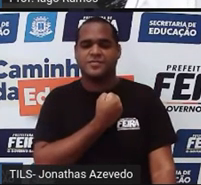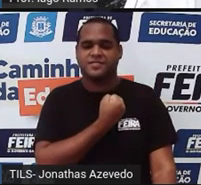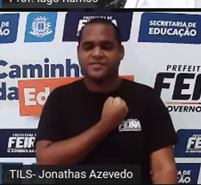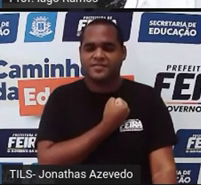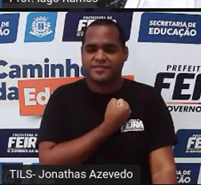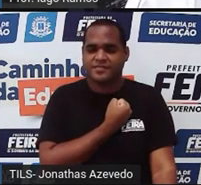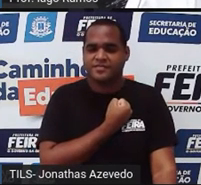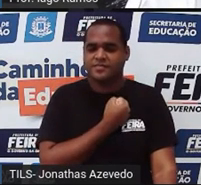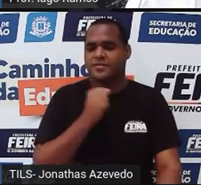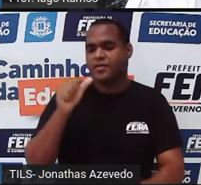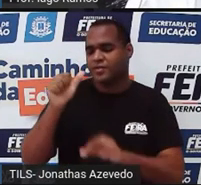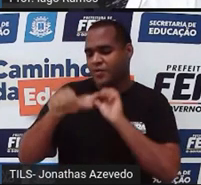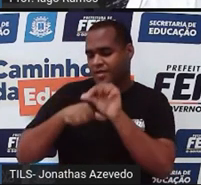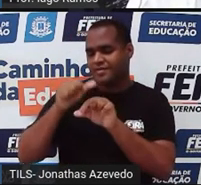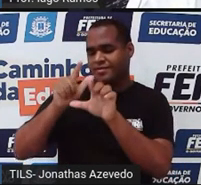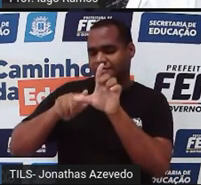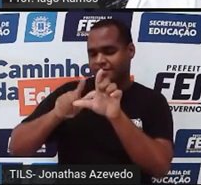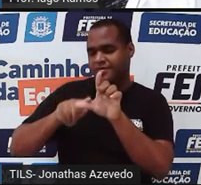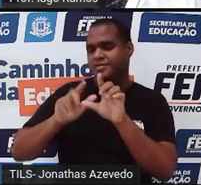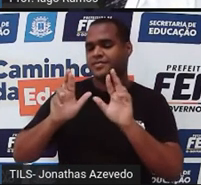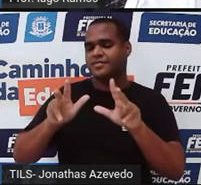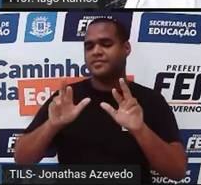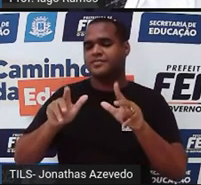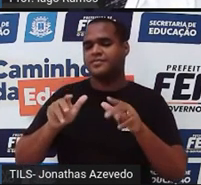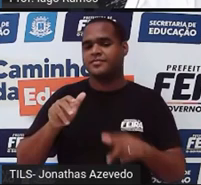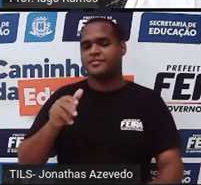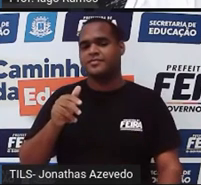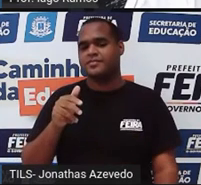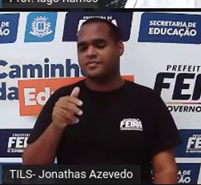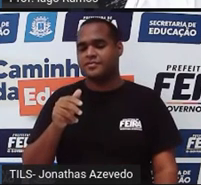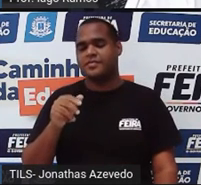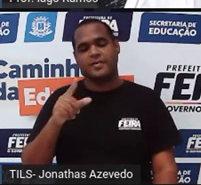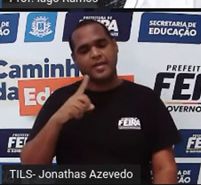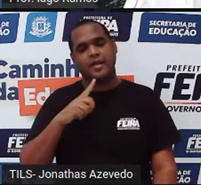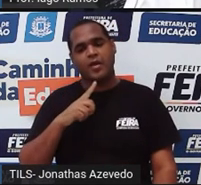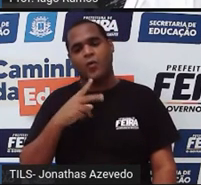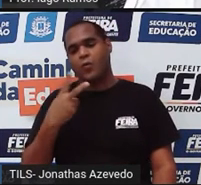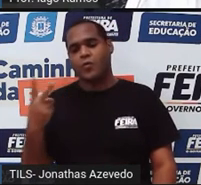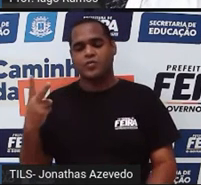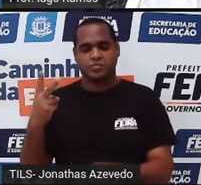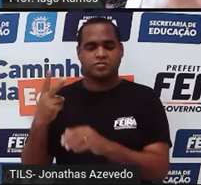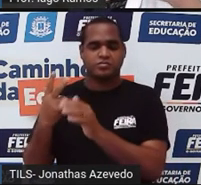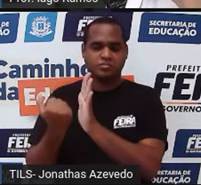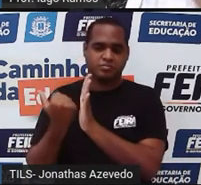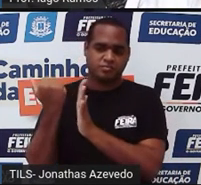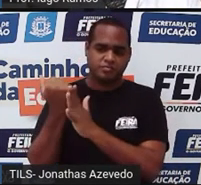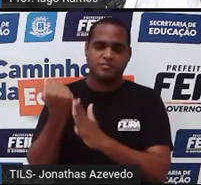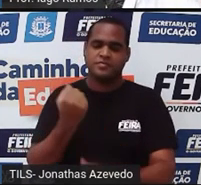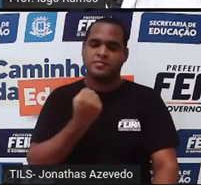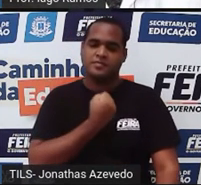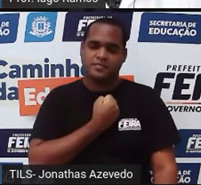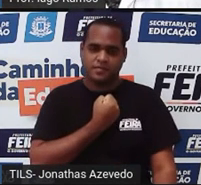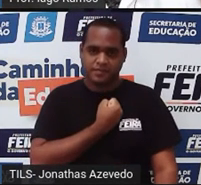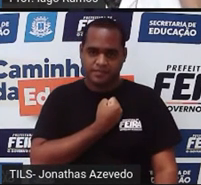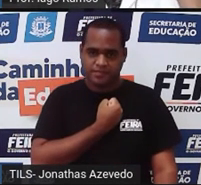volta a ser uma letra e depois mais dois números. Esse é o código